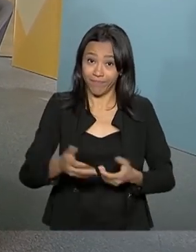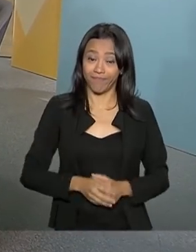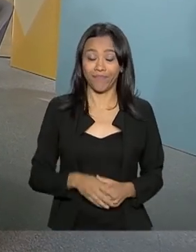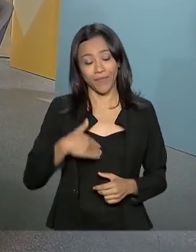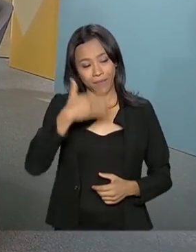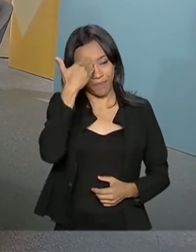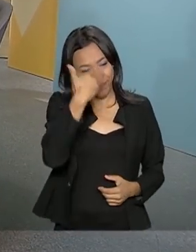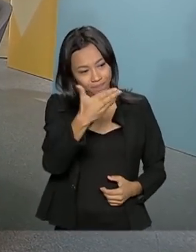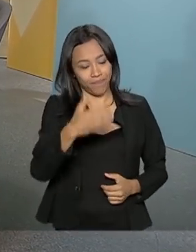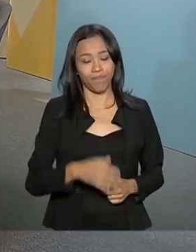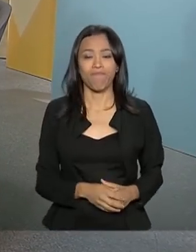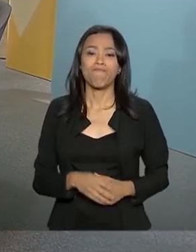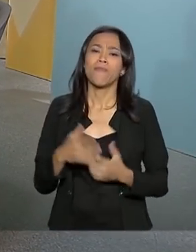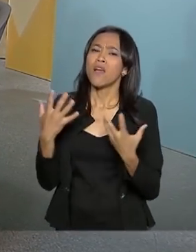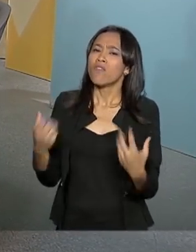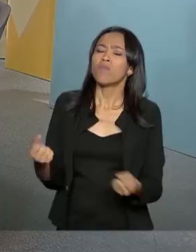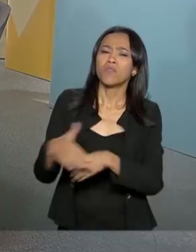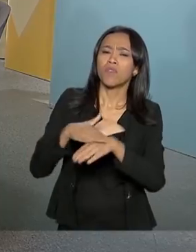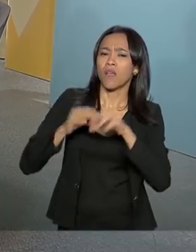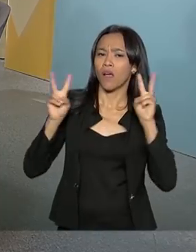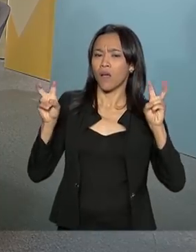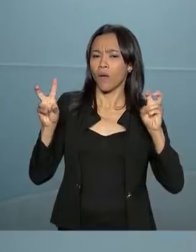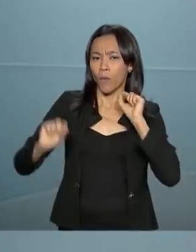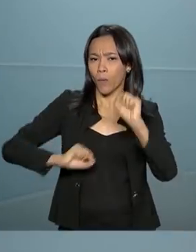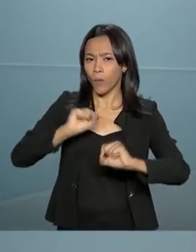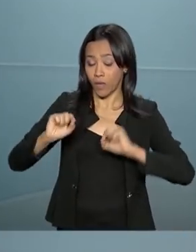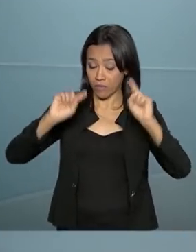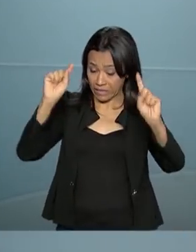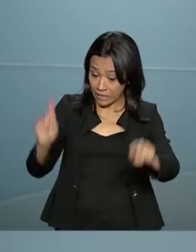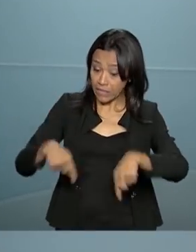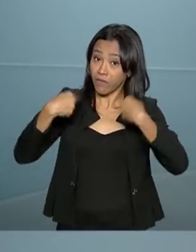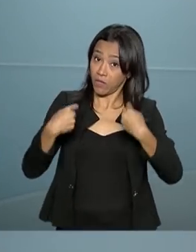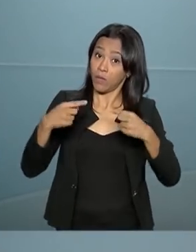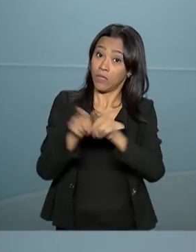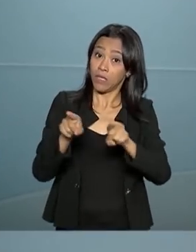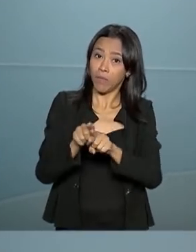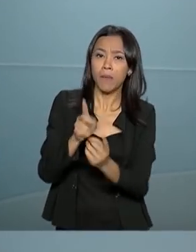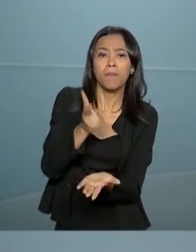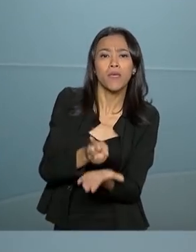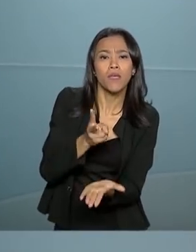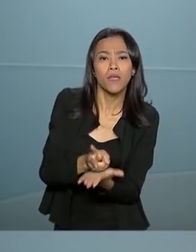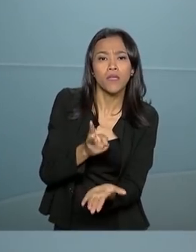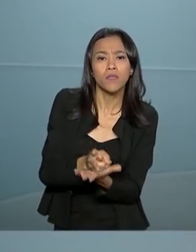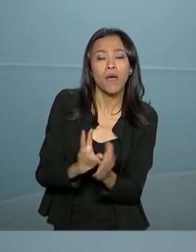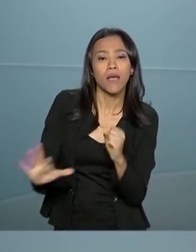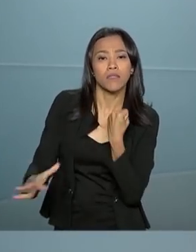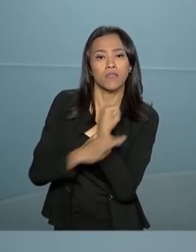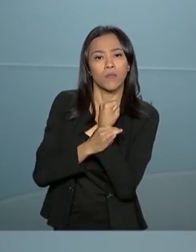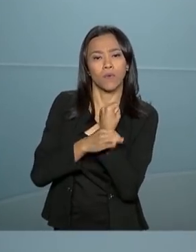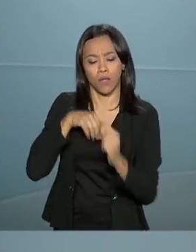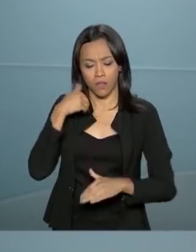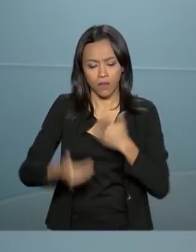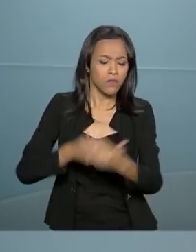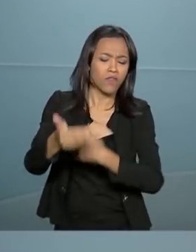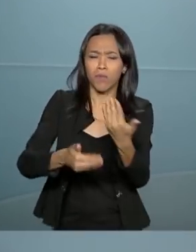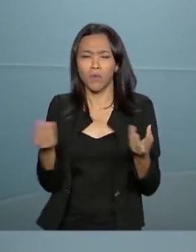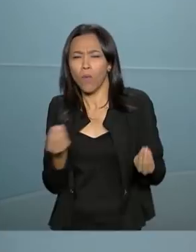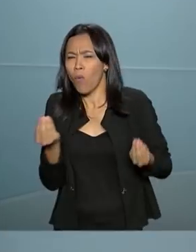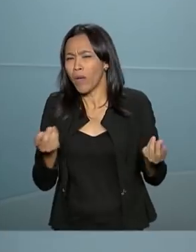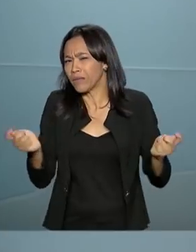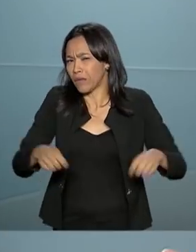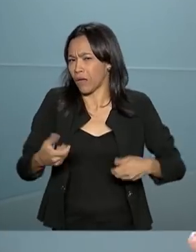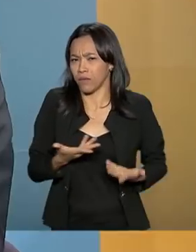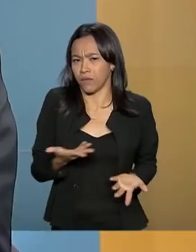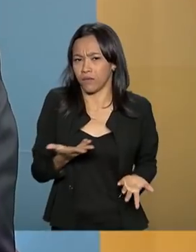Muito obrigado. Ministro, vamos começar falando sobre esse desafio de preservar e ao mesmo tempo garantir desenvolvimento. Como é que isso é